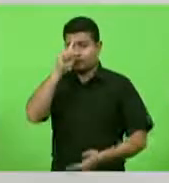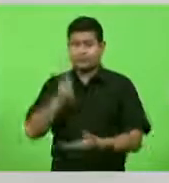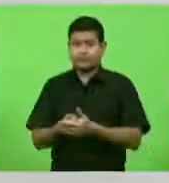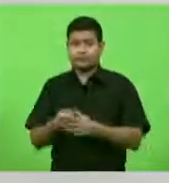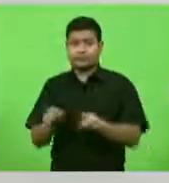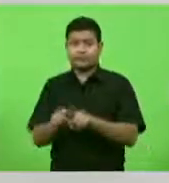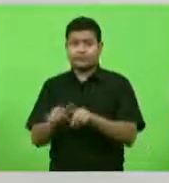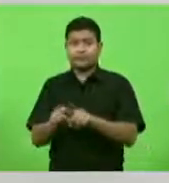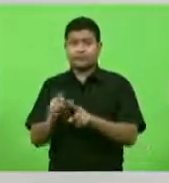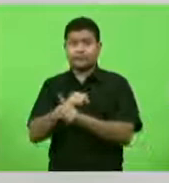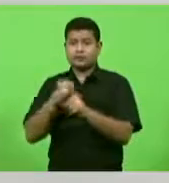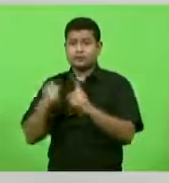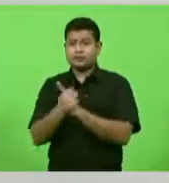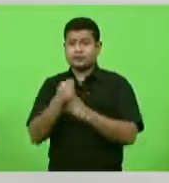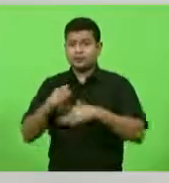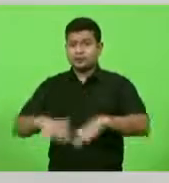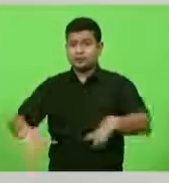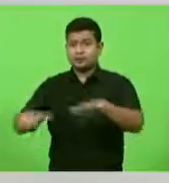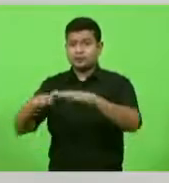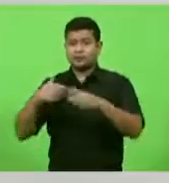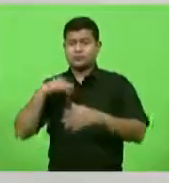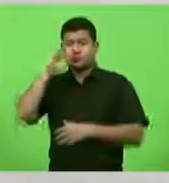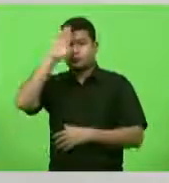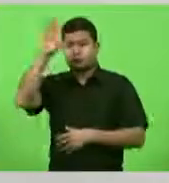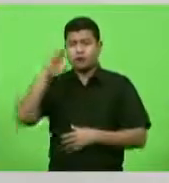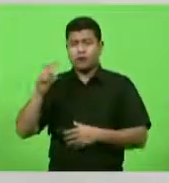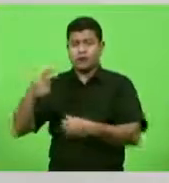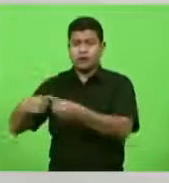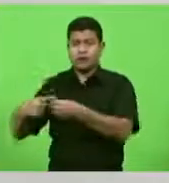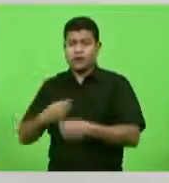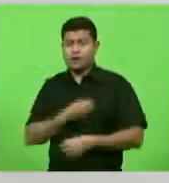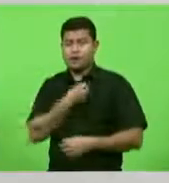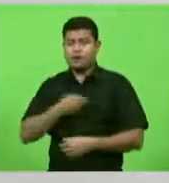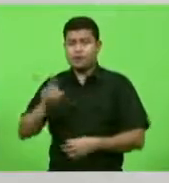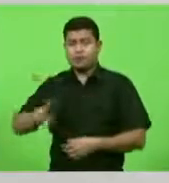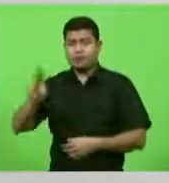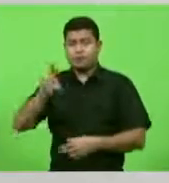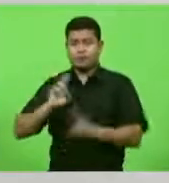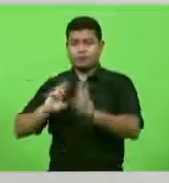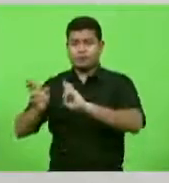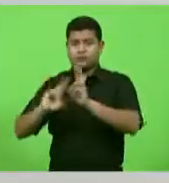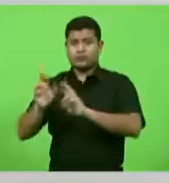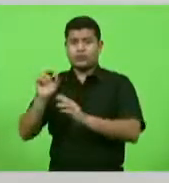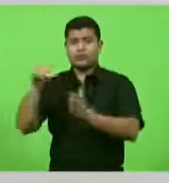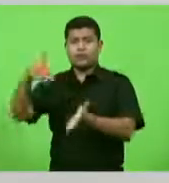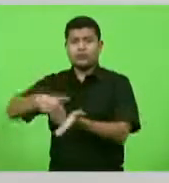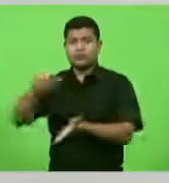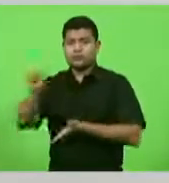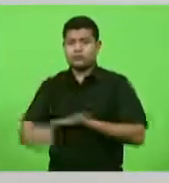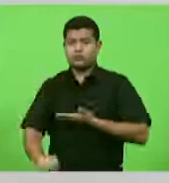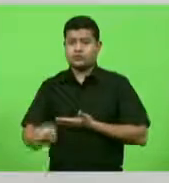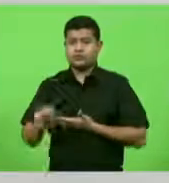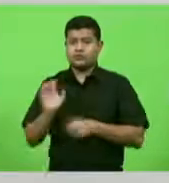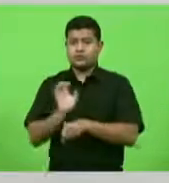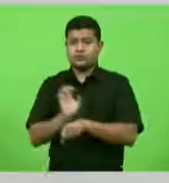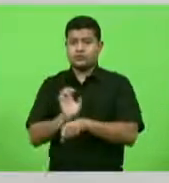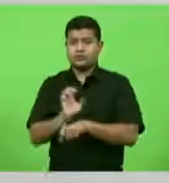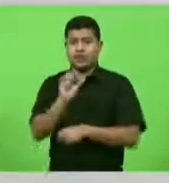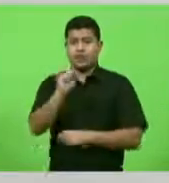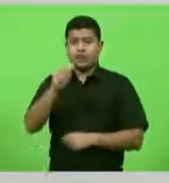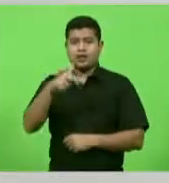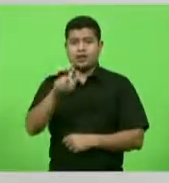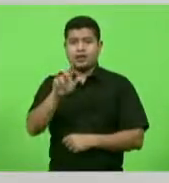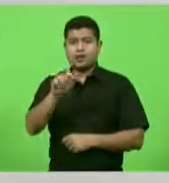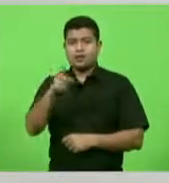sociedade em um todo, principalmente aos moradores e àqueles que utilizam essa rodovia lá no sul do estado, no município de Sangão. Também não